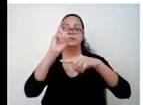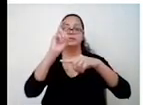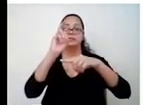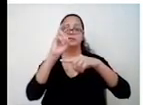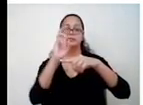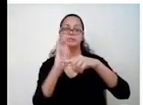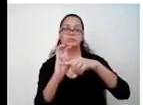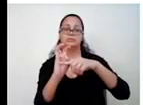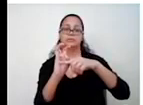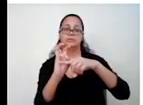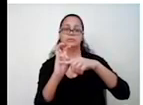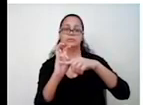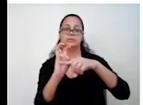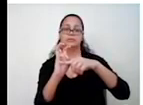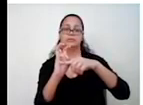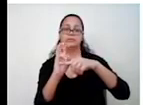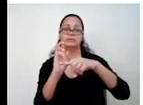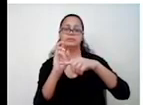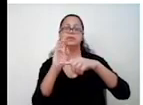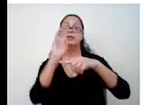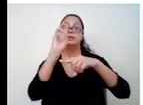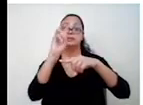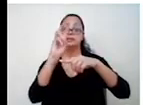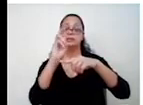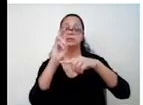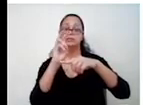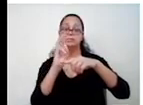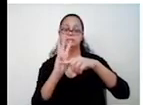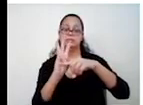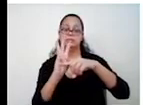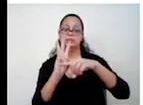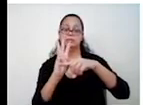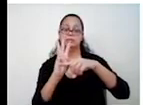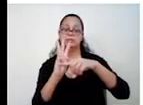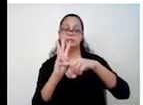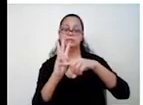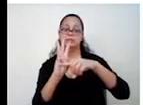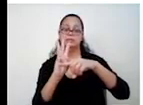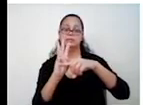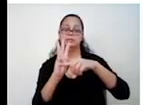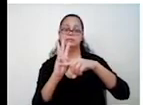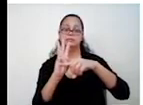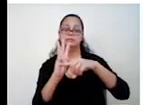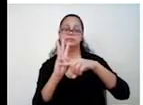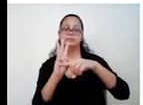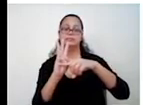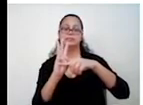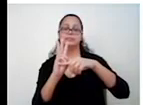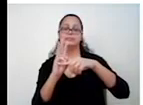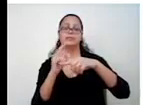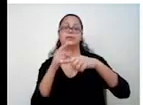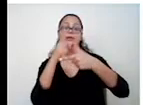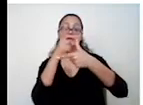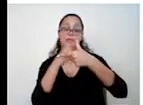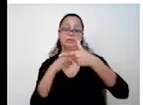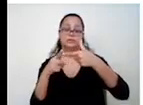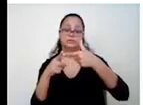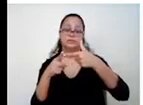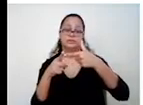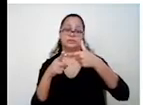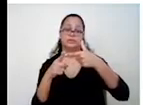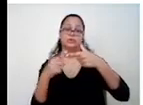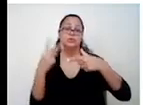coloco aqui na fração. O A é 3. Mas eu coloquei esse 1 aqui embaixo para ajudar na compra. Porque divisão entre duas